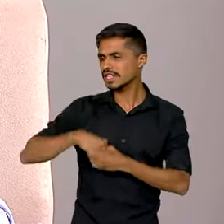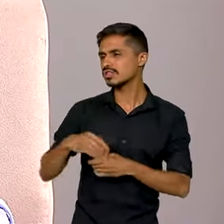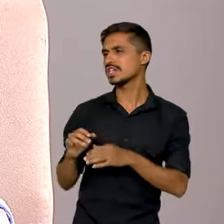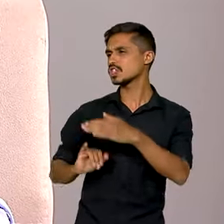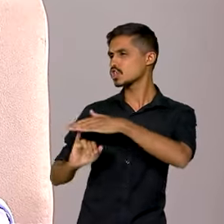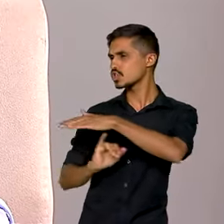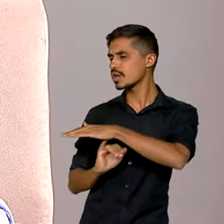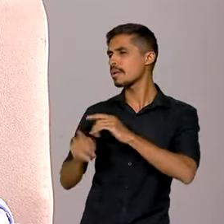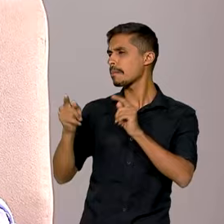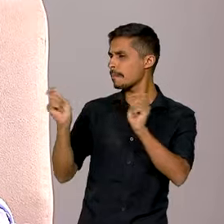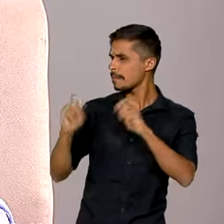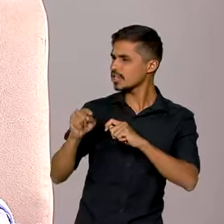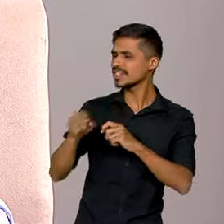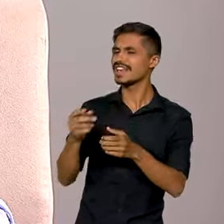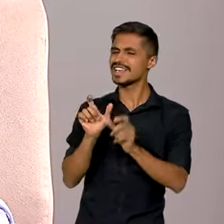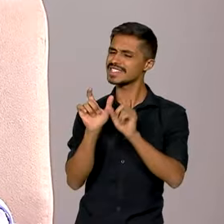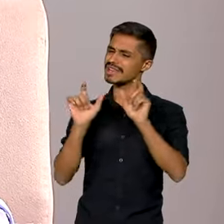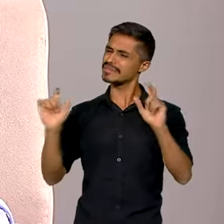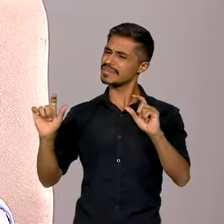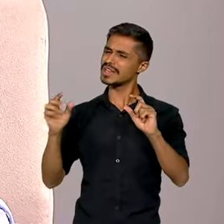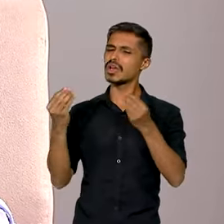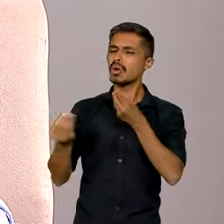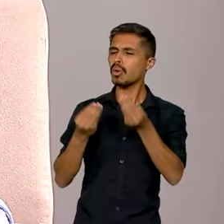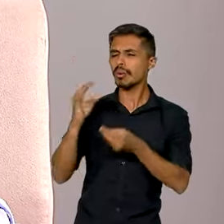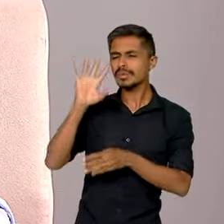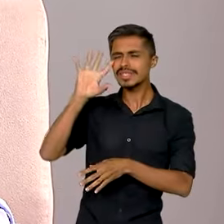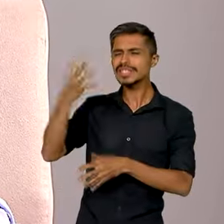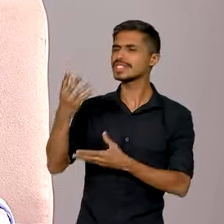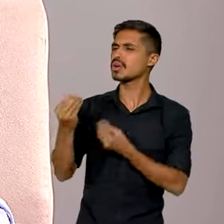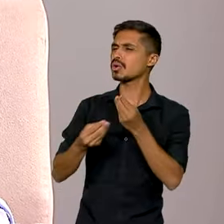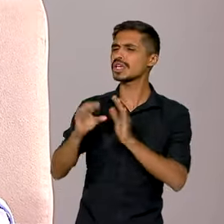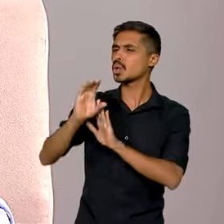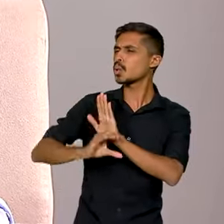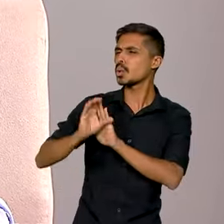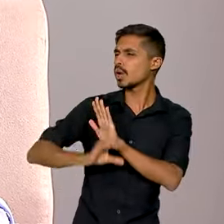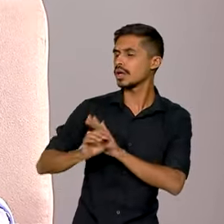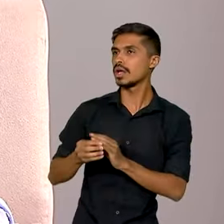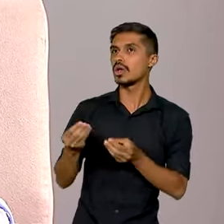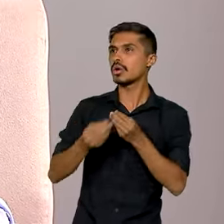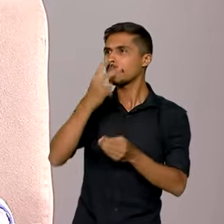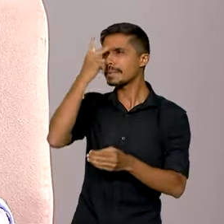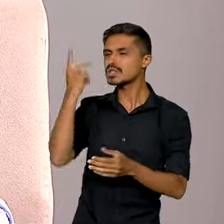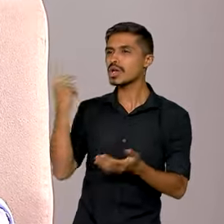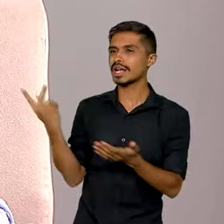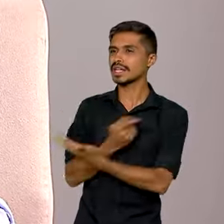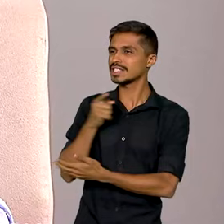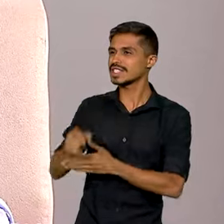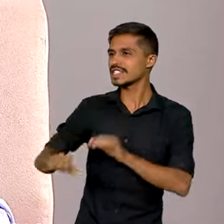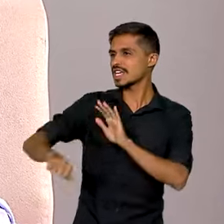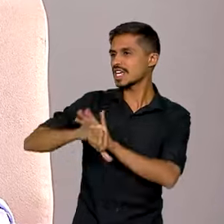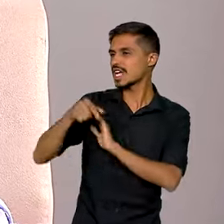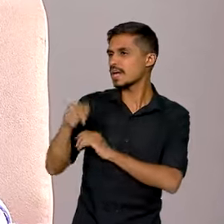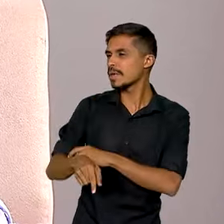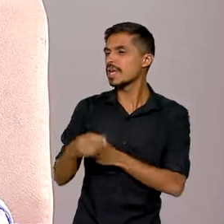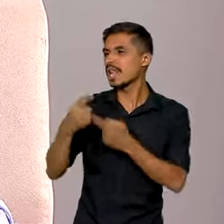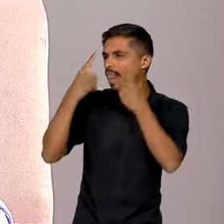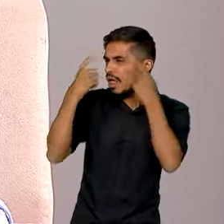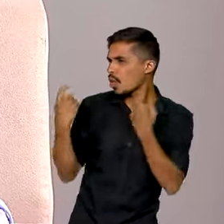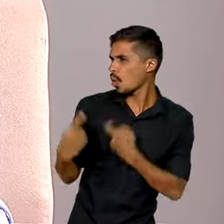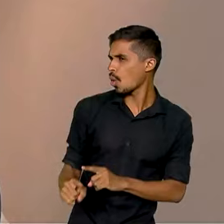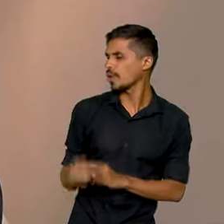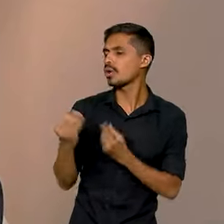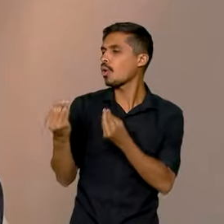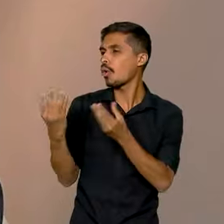definir esse termo para quem está nos assistindo? Quem normalmente comete essa violência? Como se definem esses